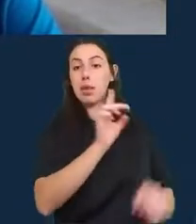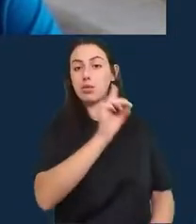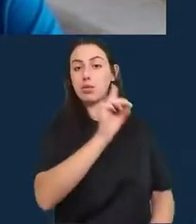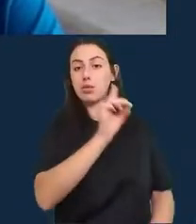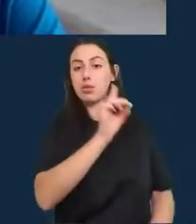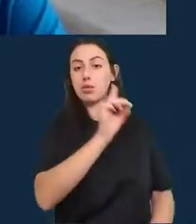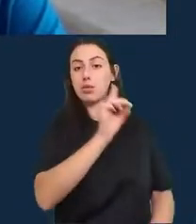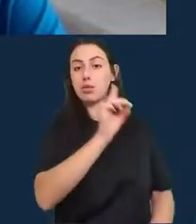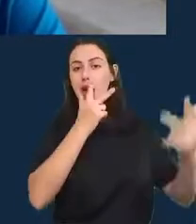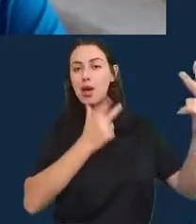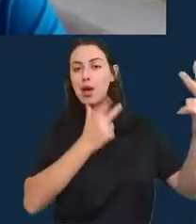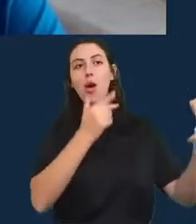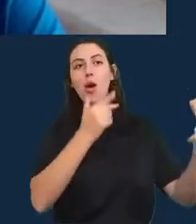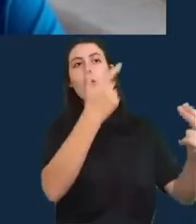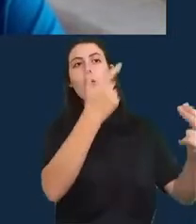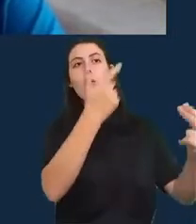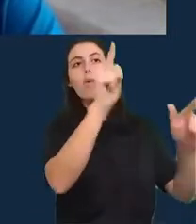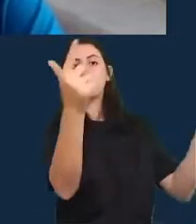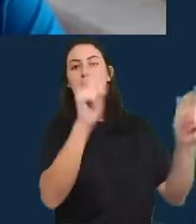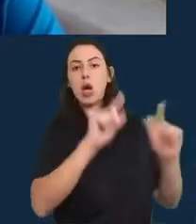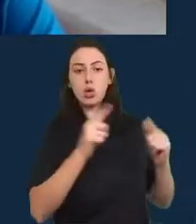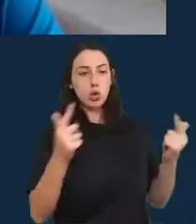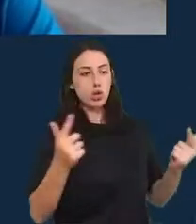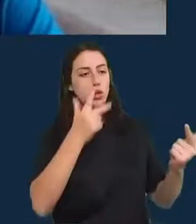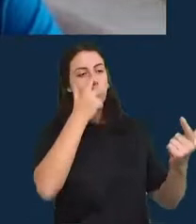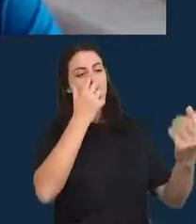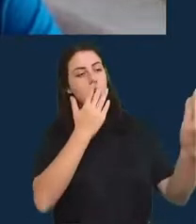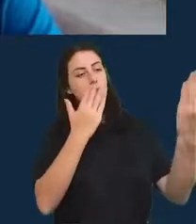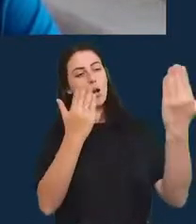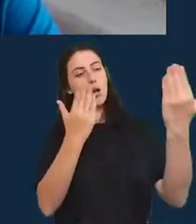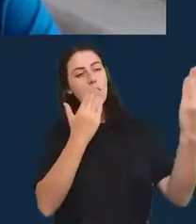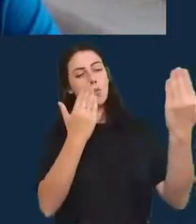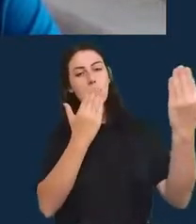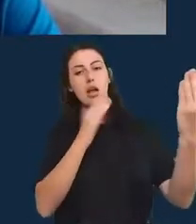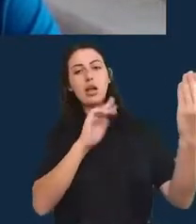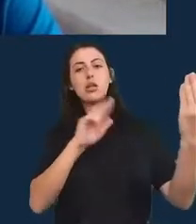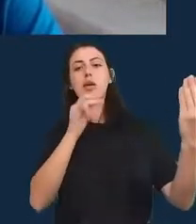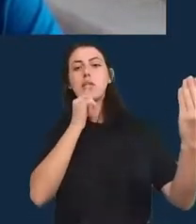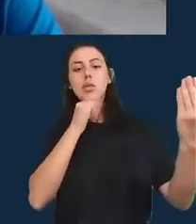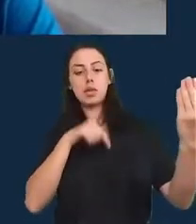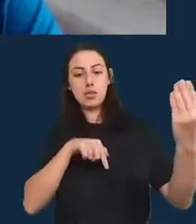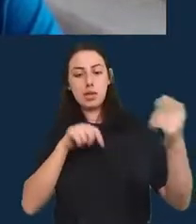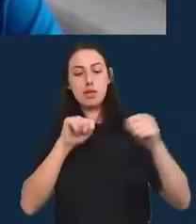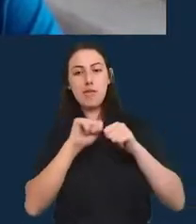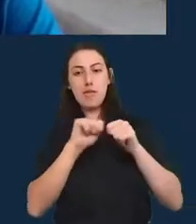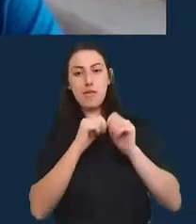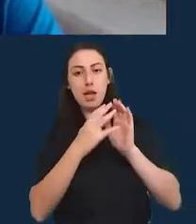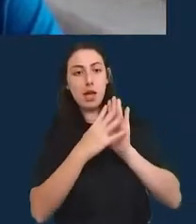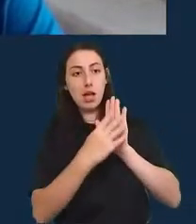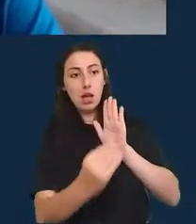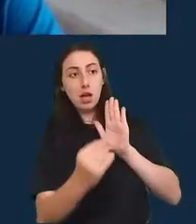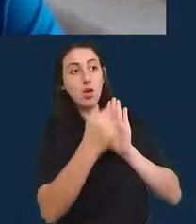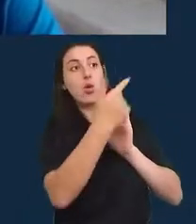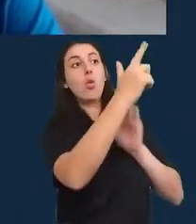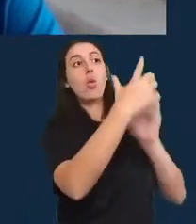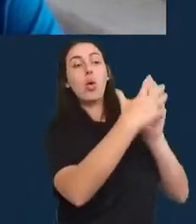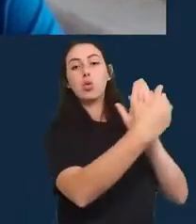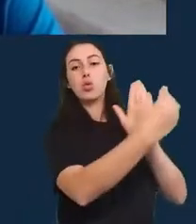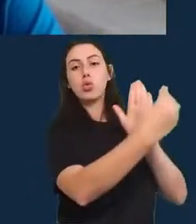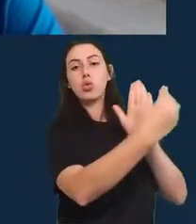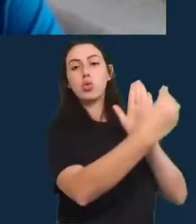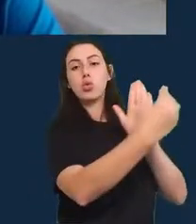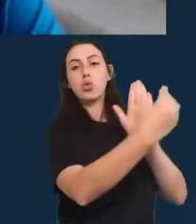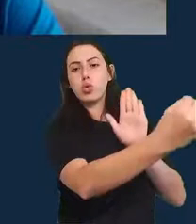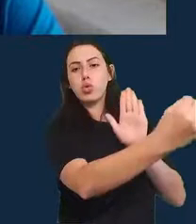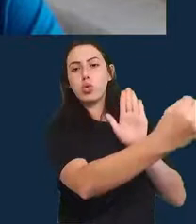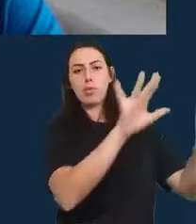um jornal faz e os outros copiam não no mesmo dia eles publicam a mesma matéria aí eles dizem bom esse é